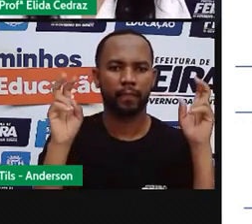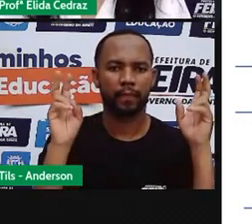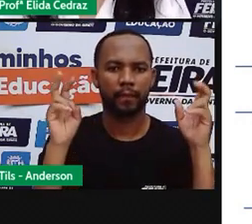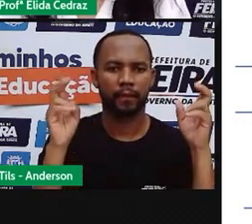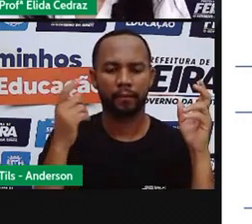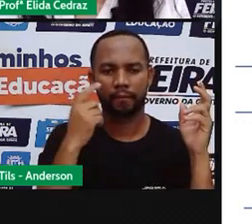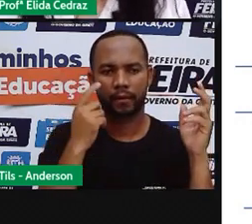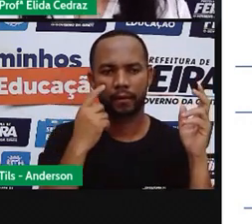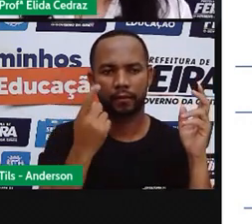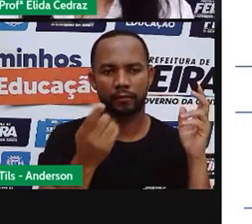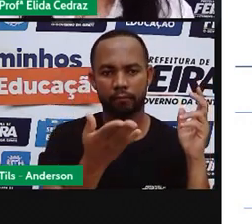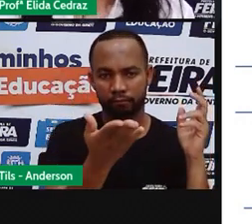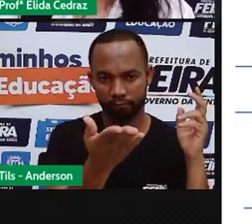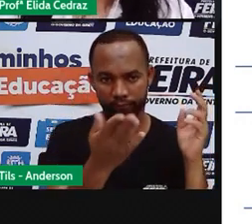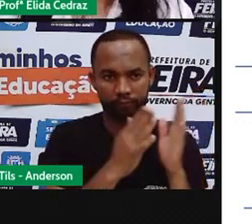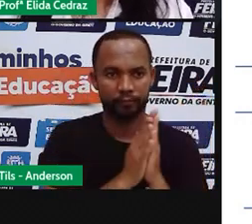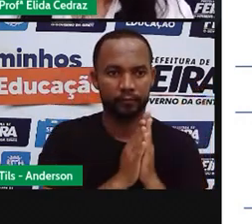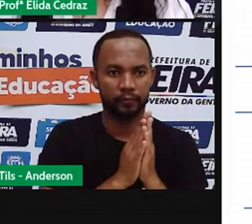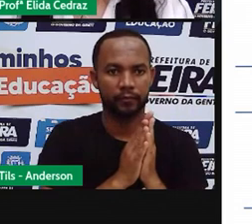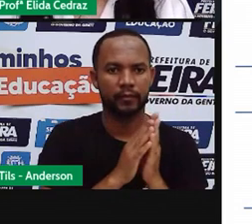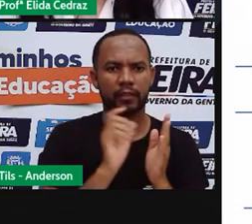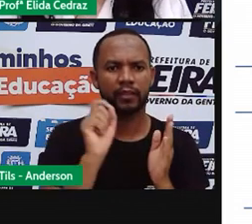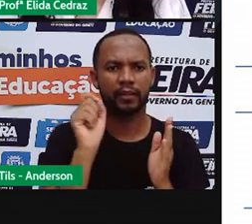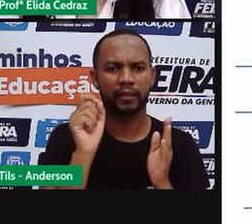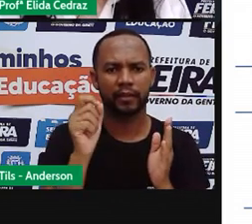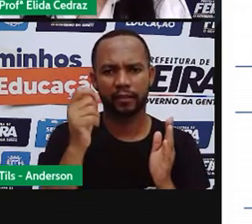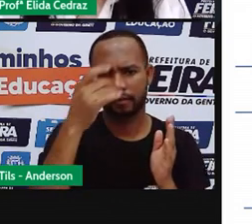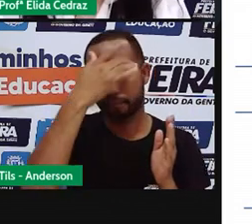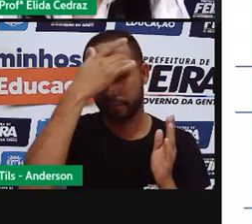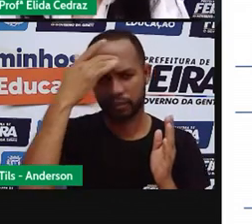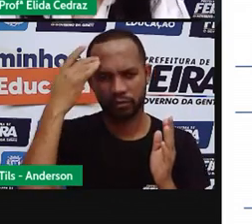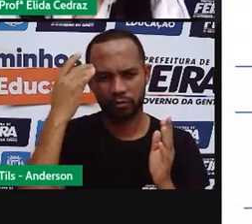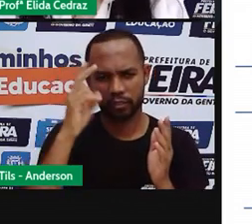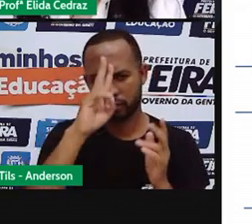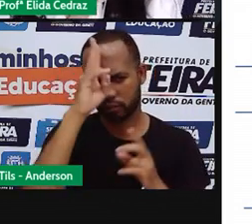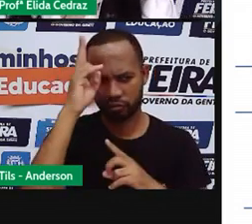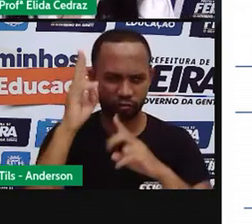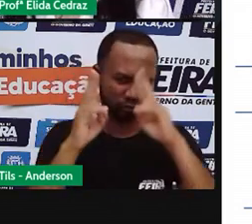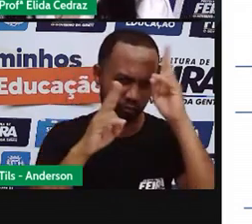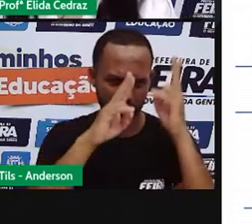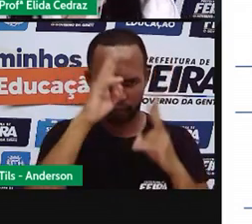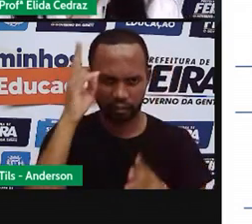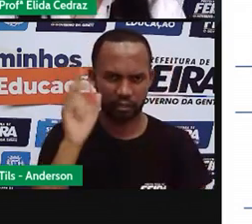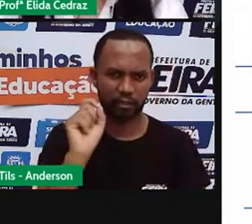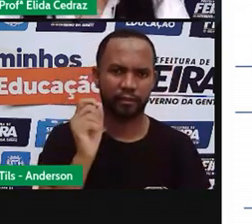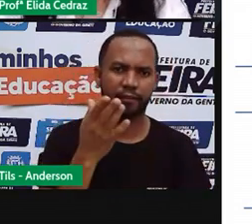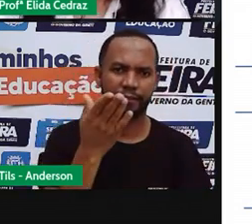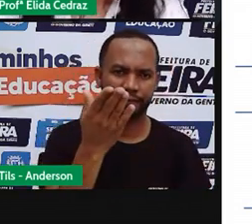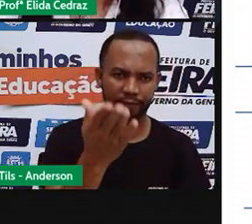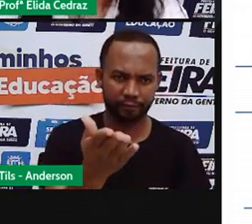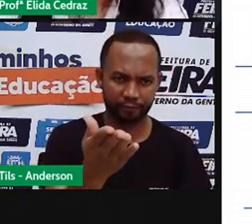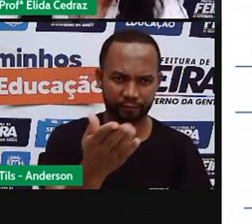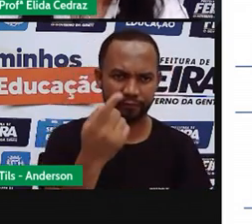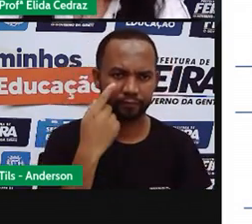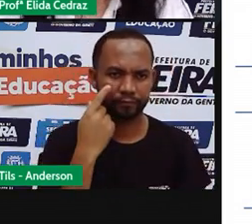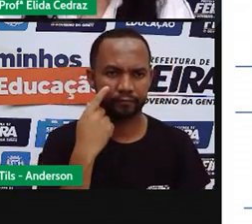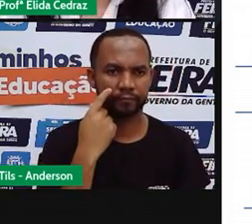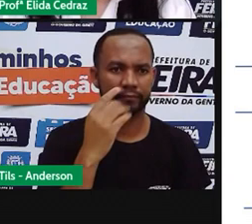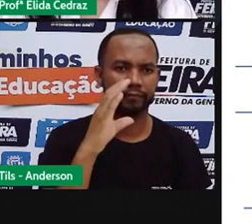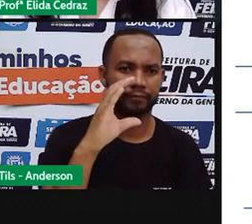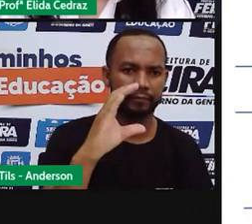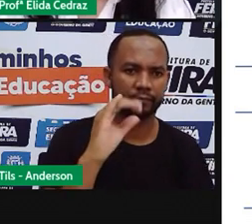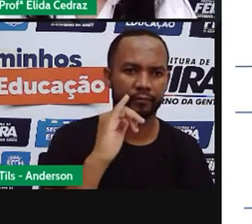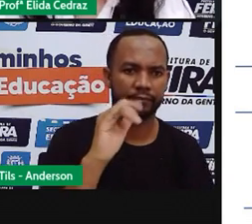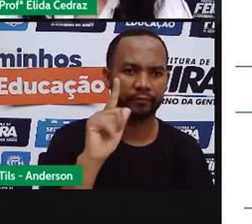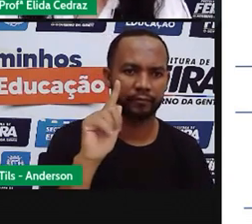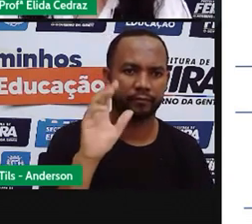falei no começo que uma das características das fábulas é que são pintadas os personagens como animais. E